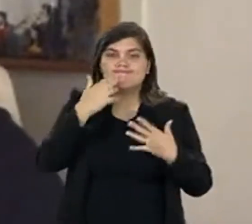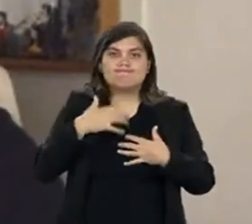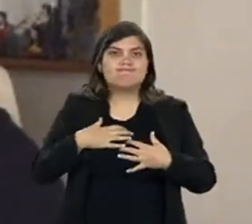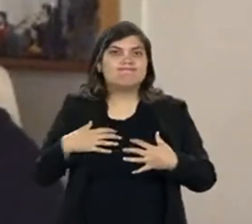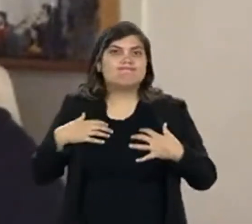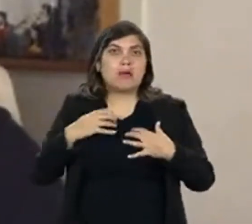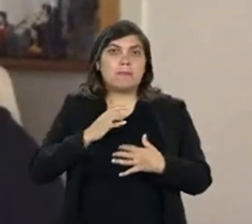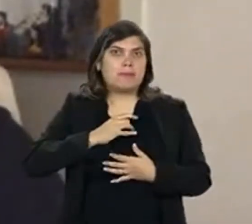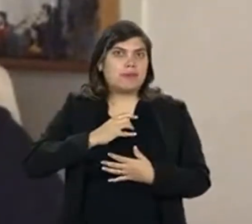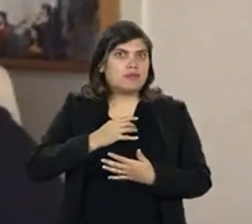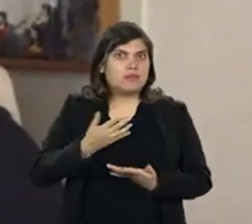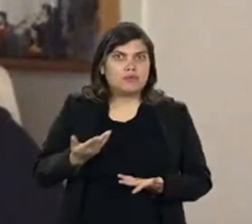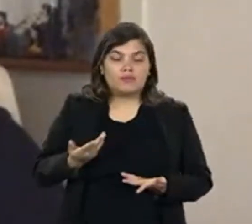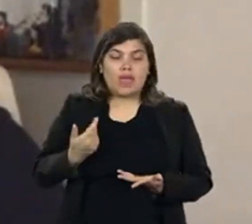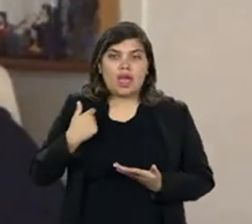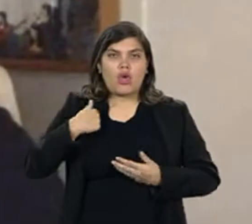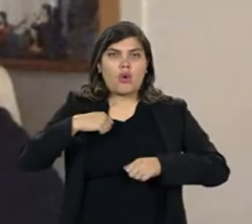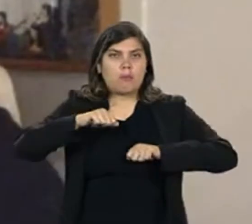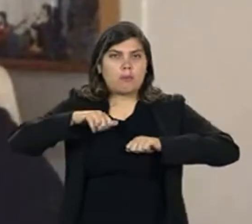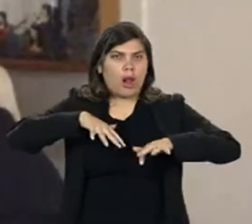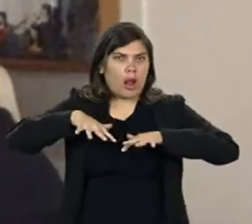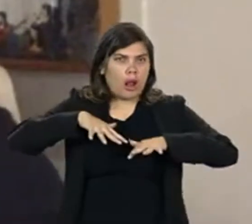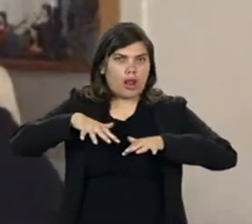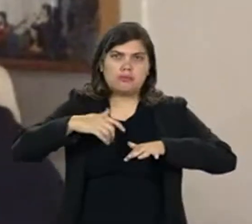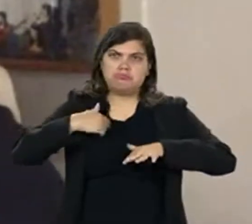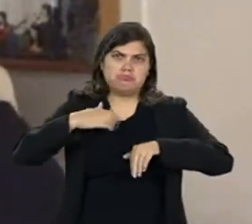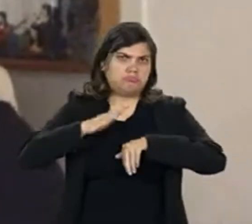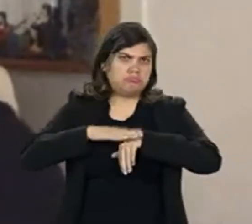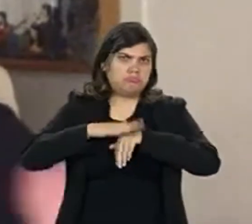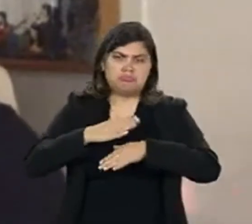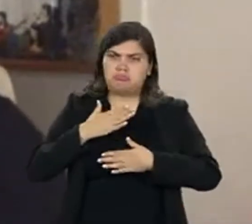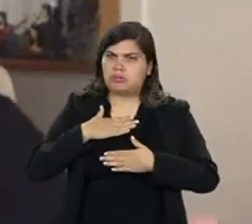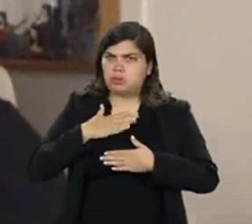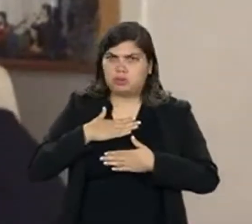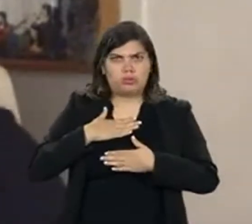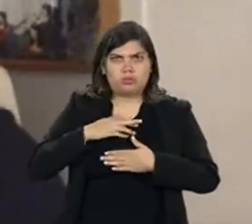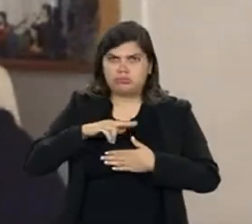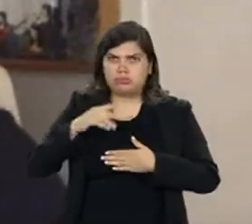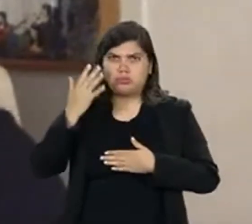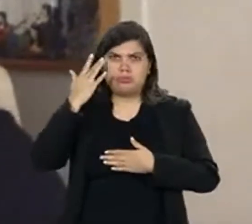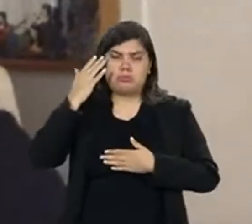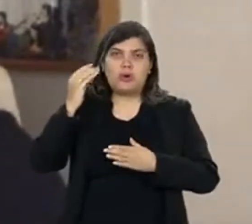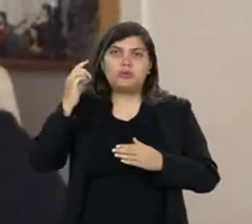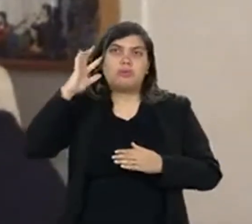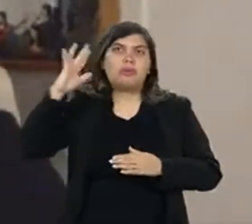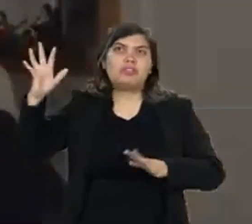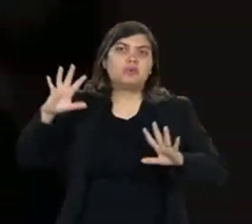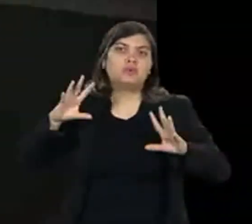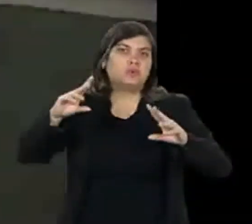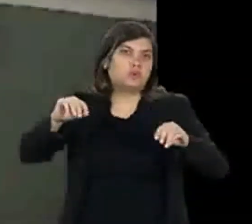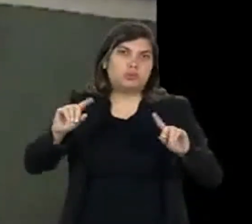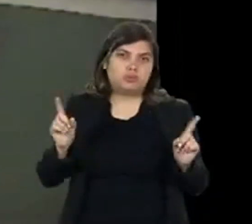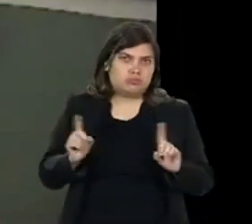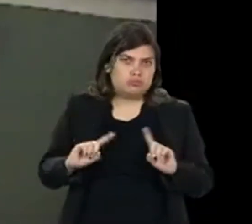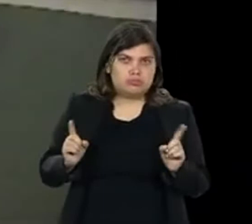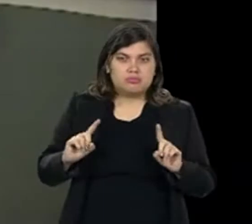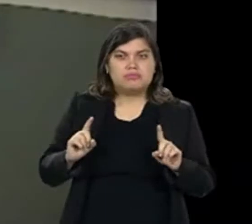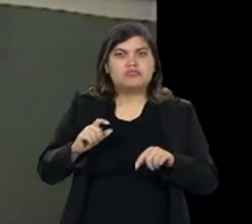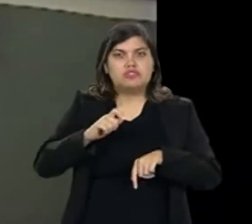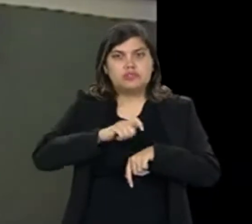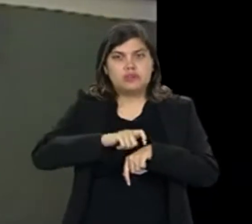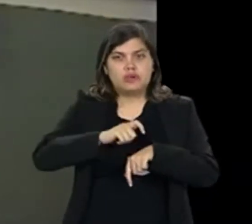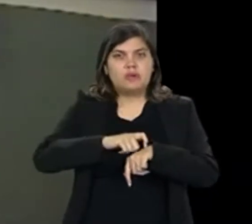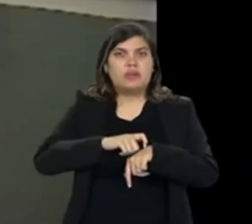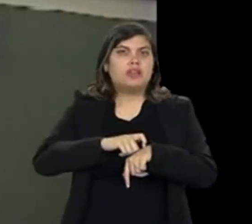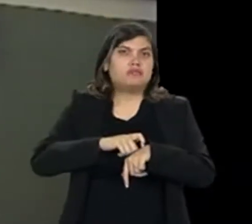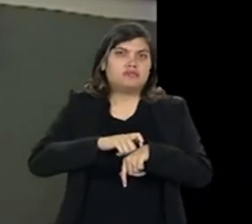comigo, né? E eu tinha um movimento que eu fazia, que foi espontâneo, não foi nada calculado, né? Aquelas coisas que o ator leva